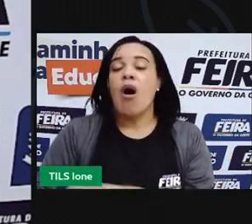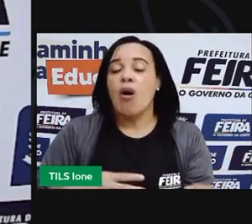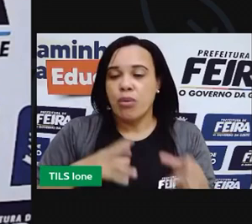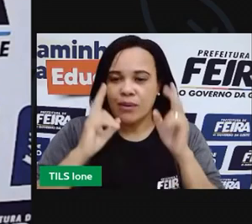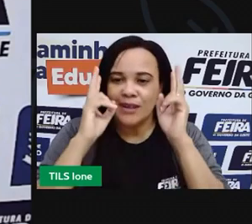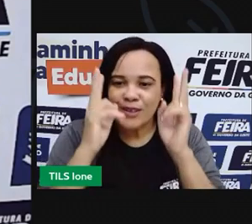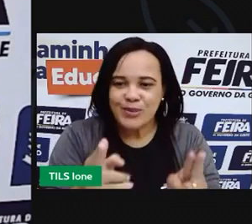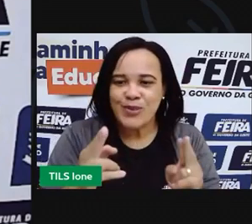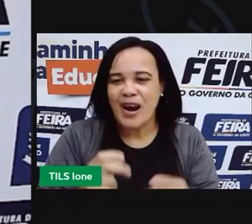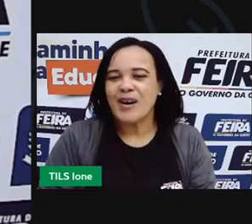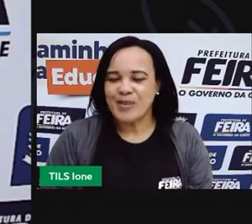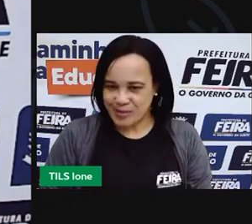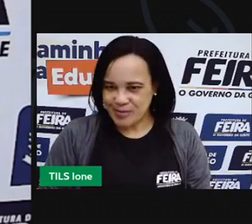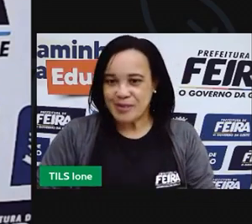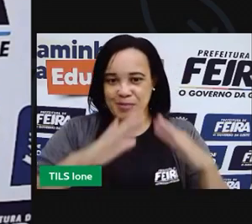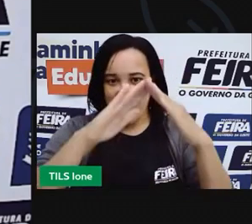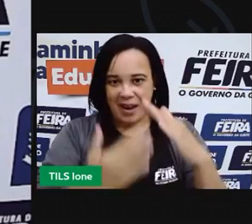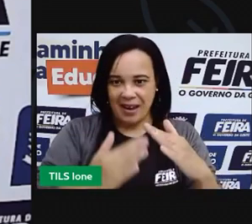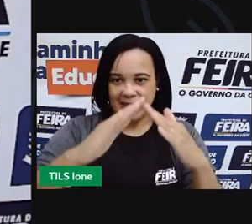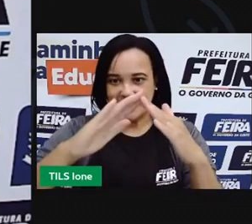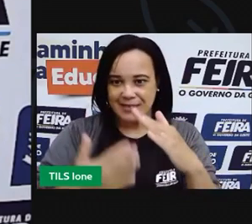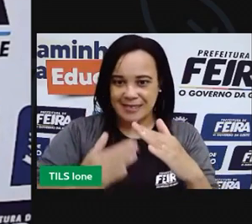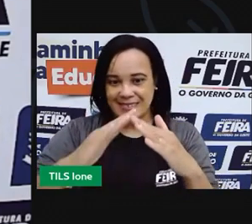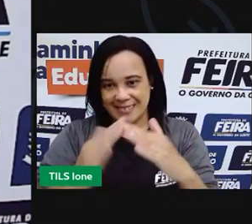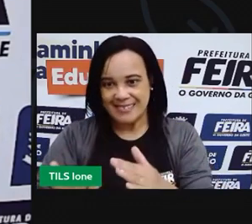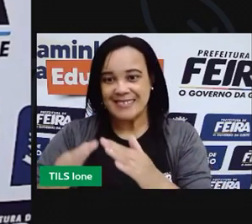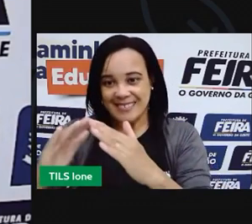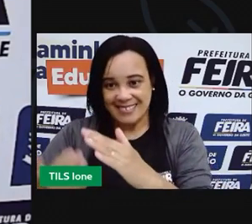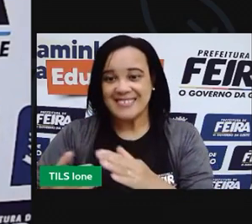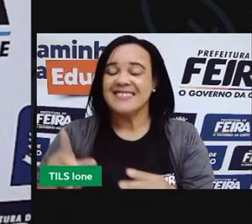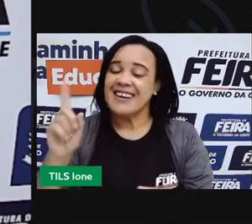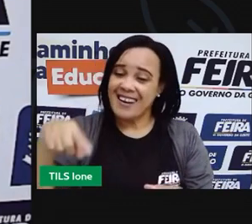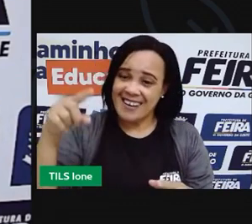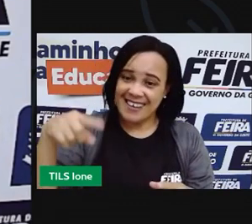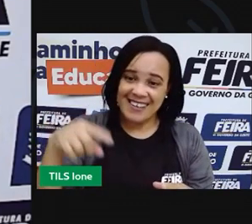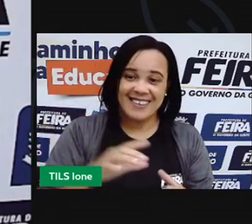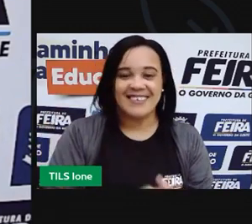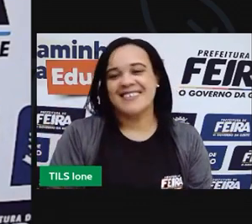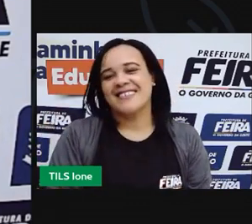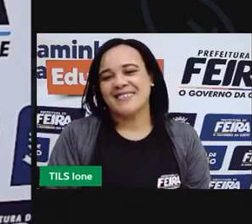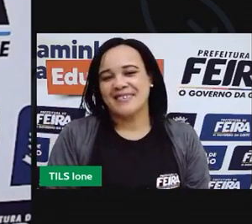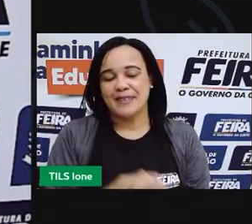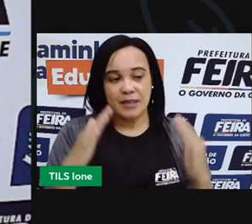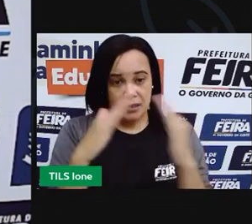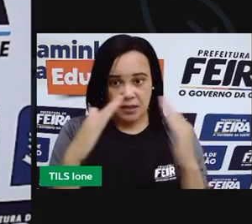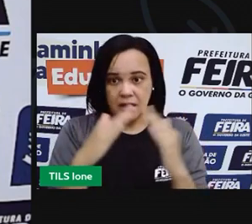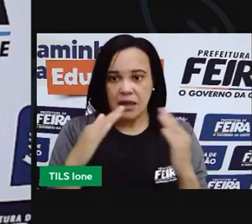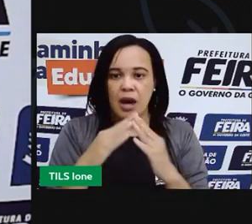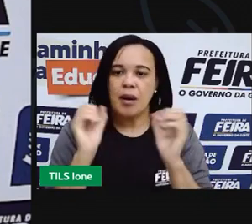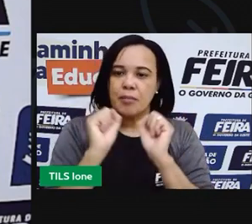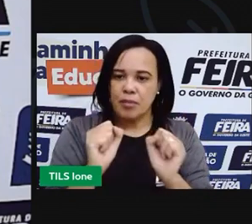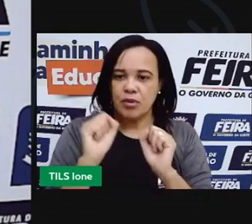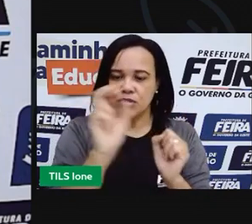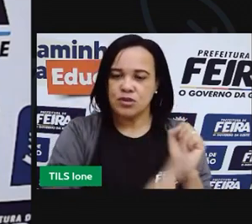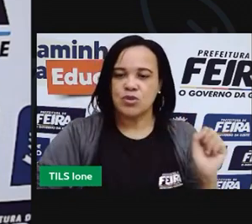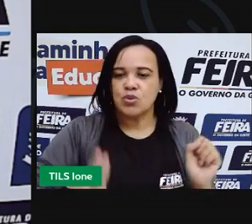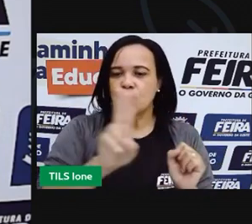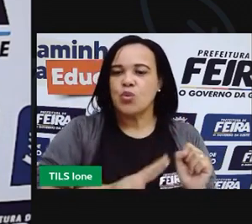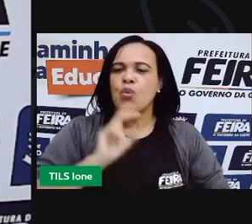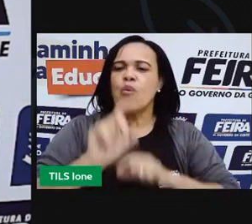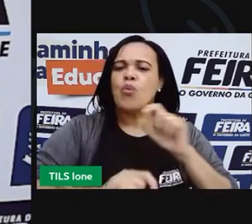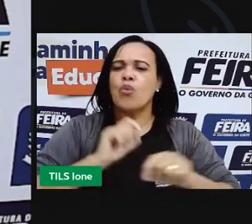derrubar as casas dos porquinhos. Tá certo? Em casa, você pode utilizar diferentes